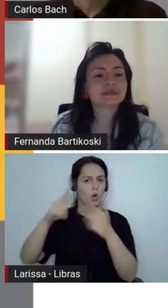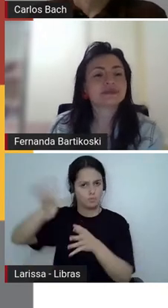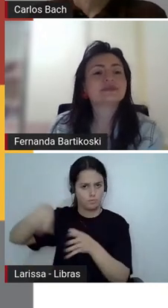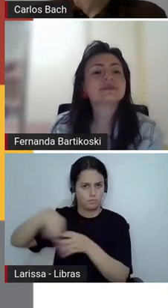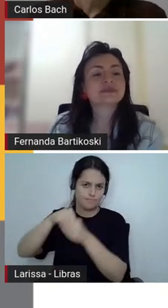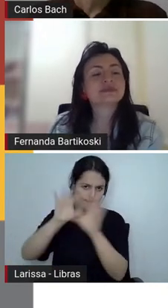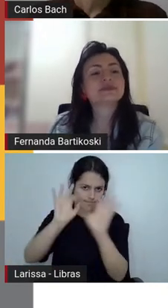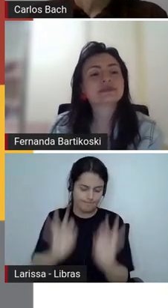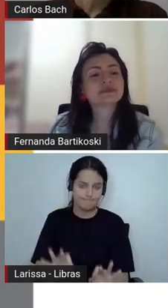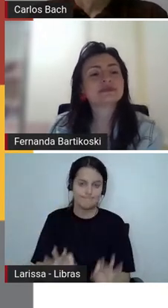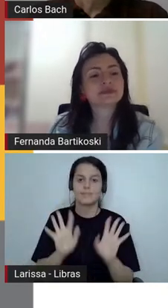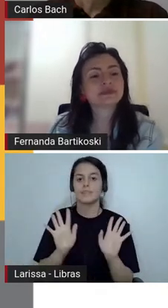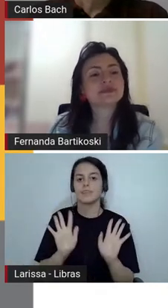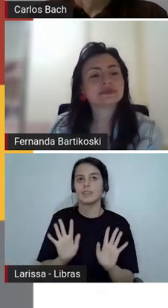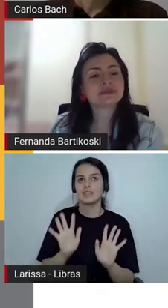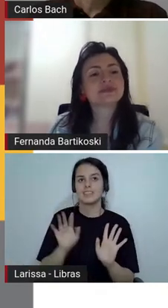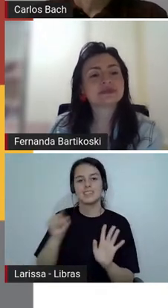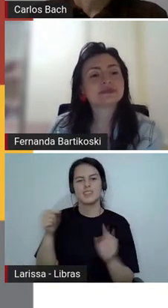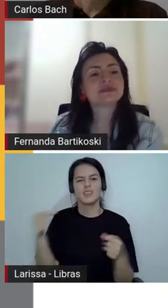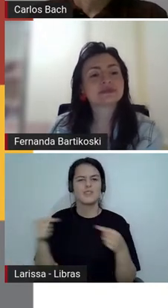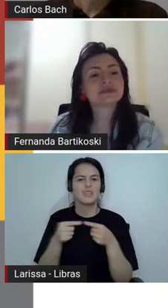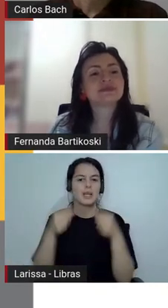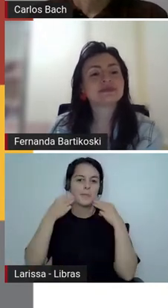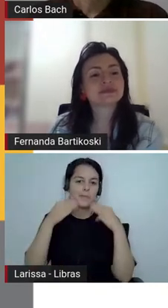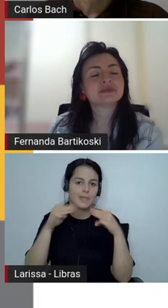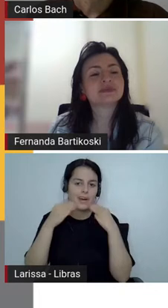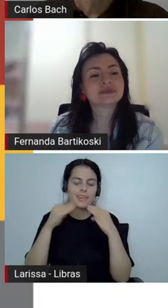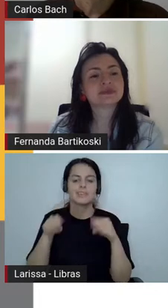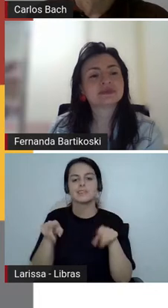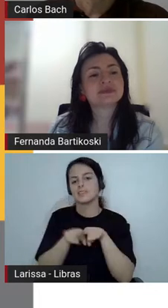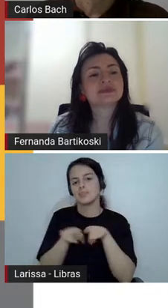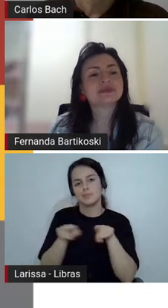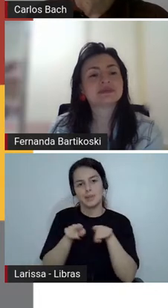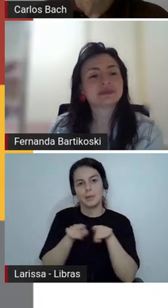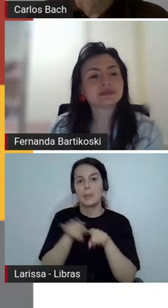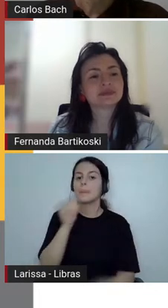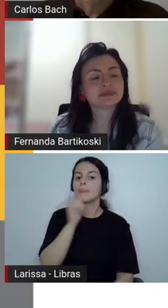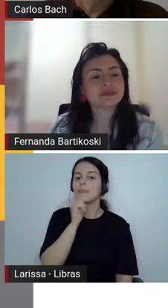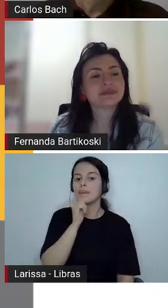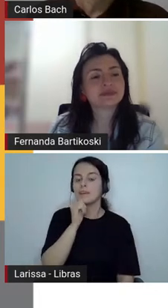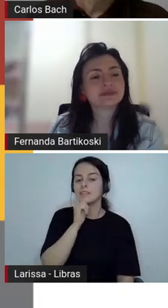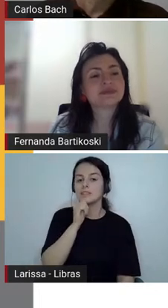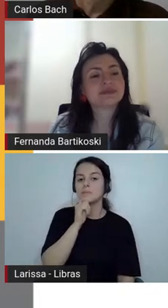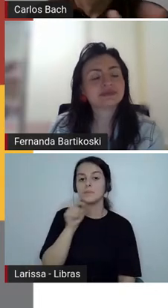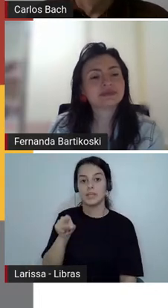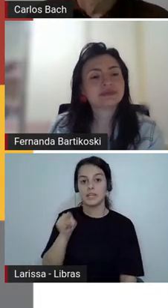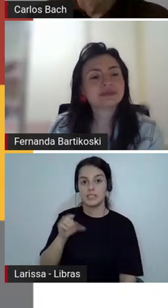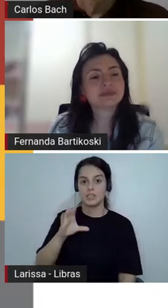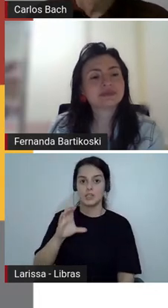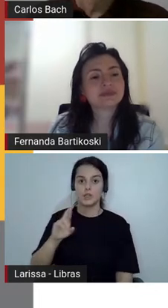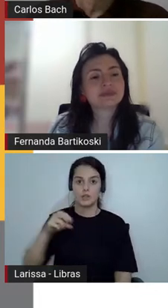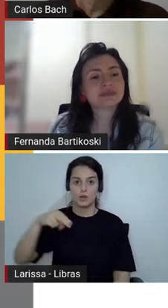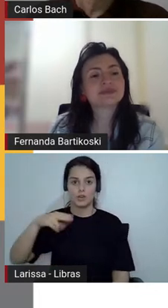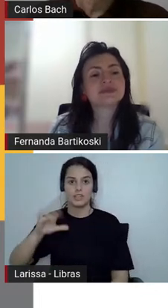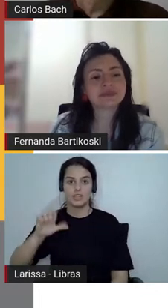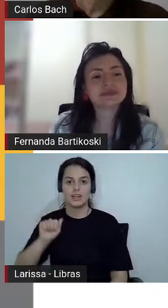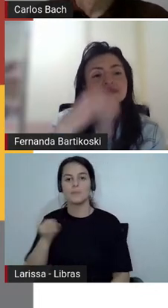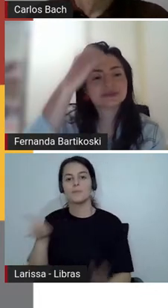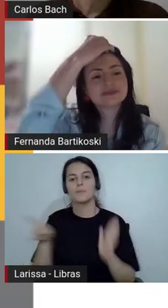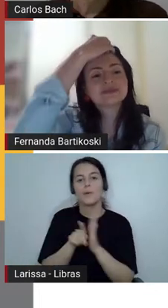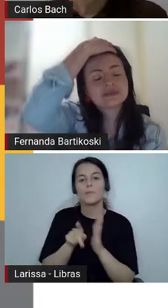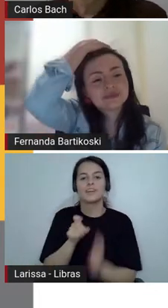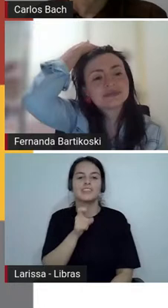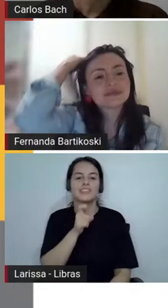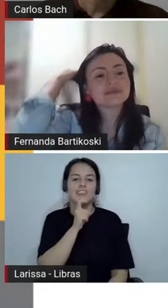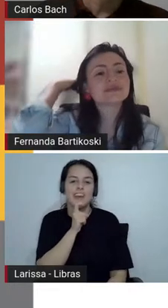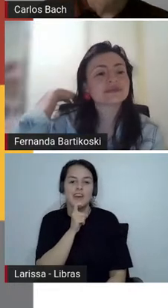de marketing, né, a gente leu lá sobre as crônicas de Gelo e Fogo, que eles não sabiam que nome dar, e colocaram crônicas,